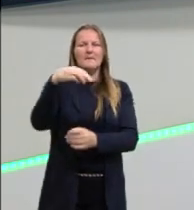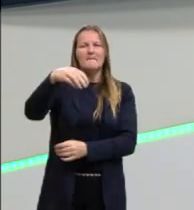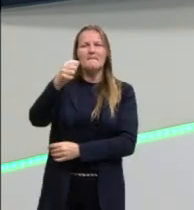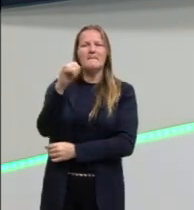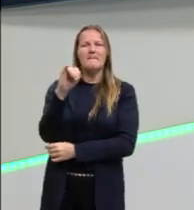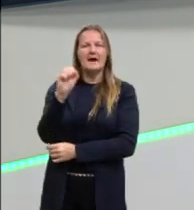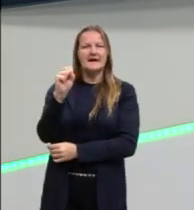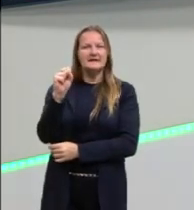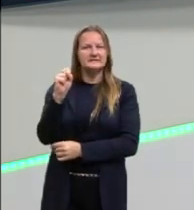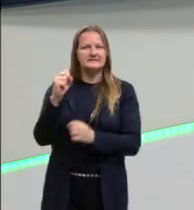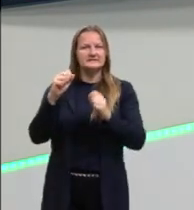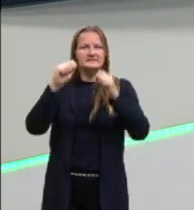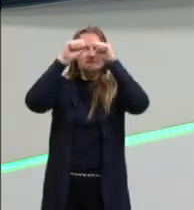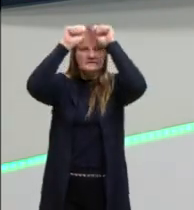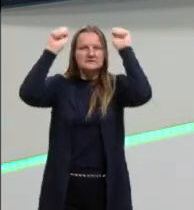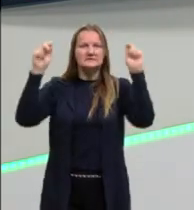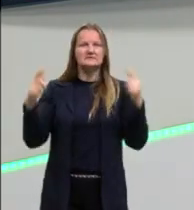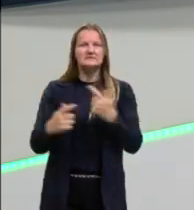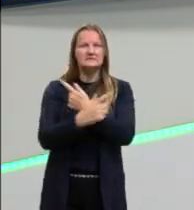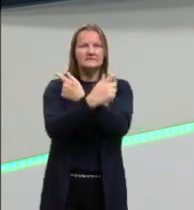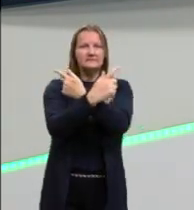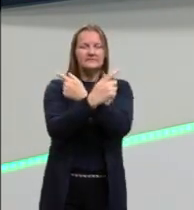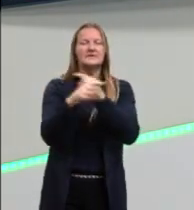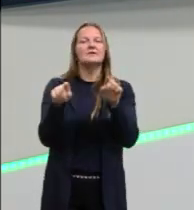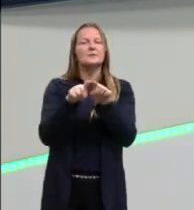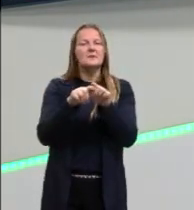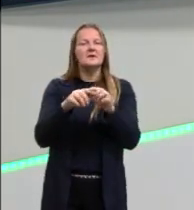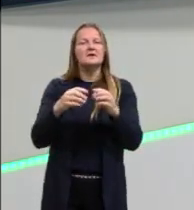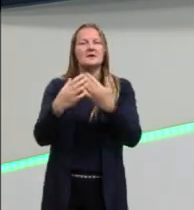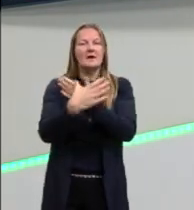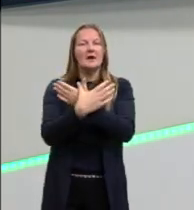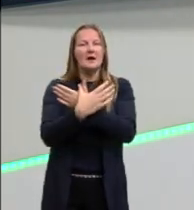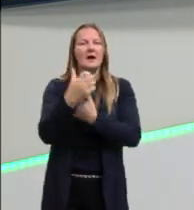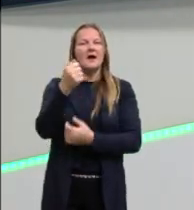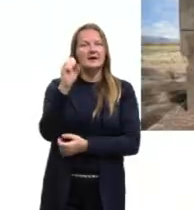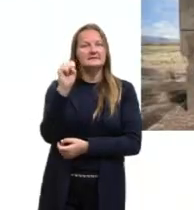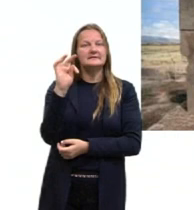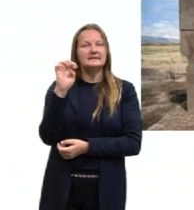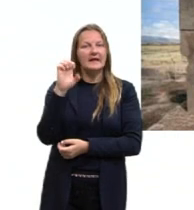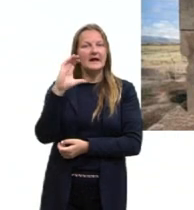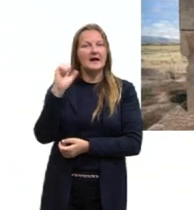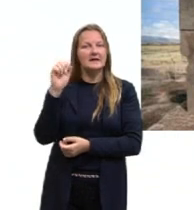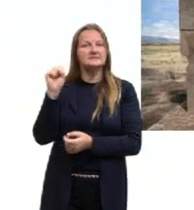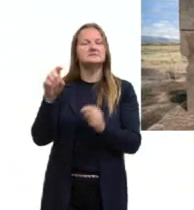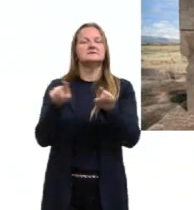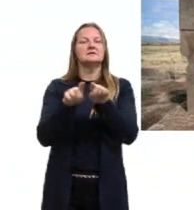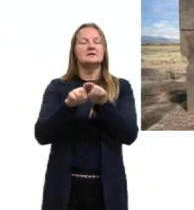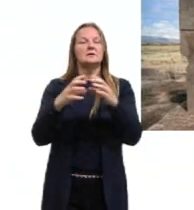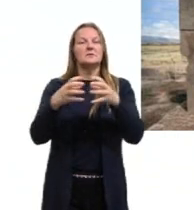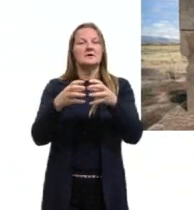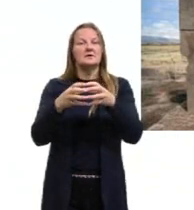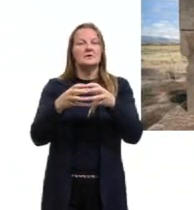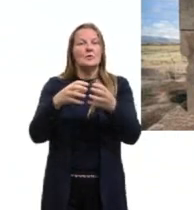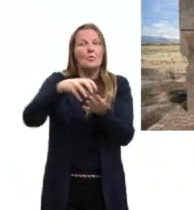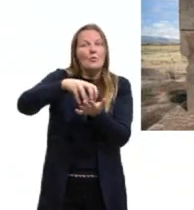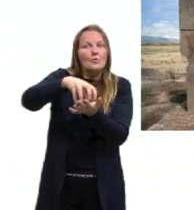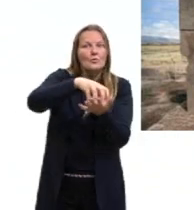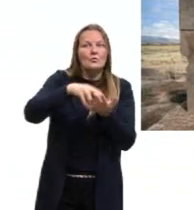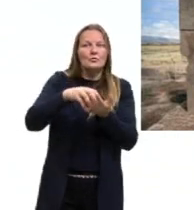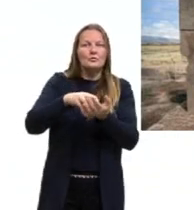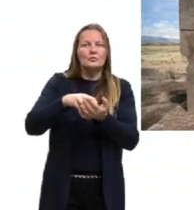antes mesmo da chegada dos colonizadores, tá? Então eu deixo aqui esse slide, que é para a gente já perceber,